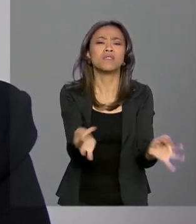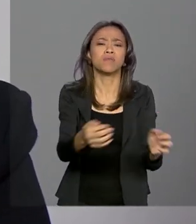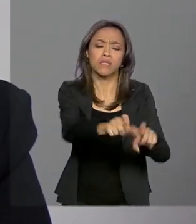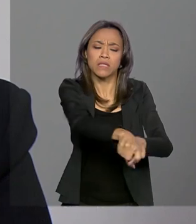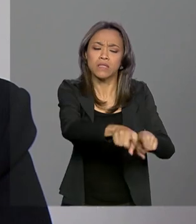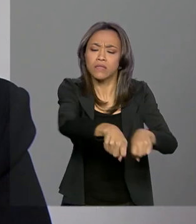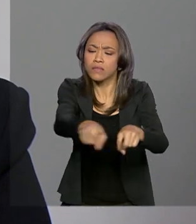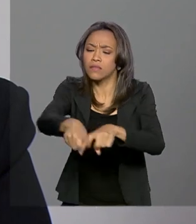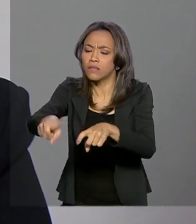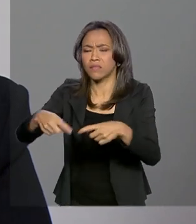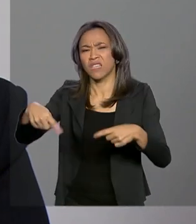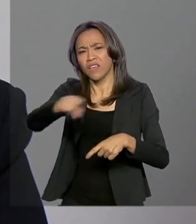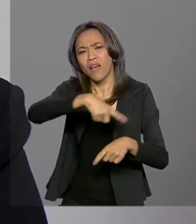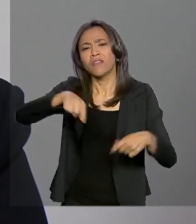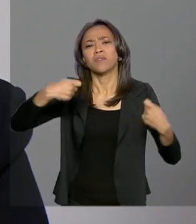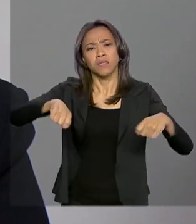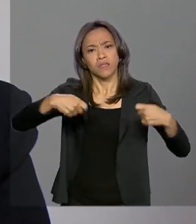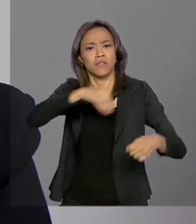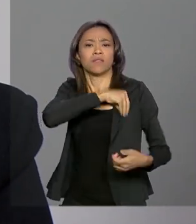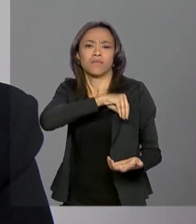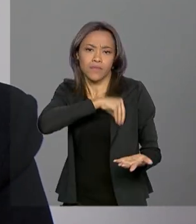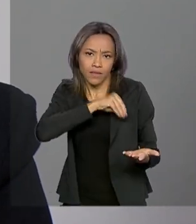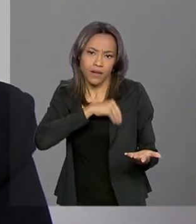precisam de renda e de assistência técnica.